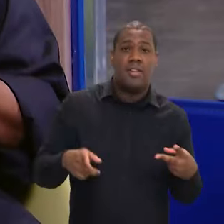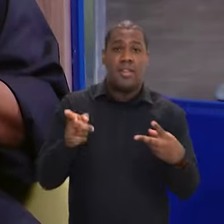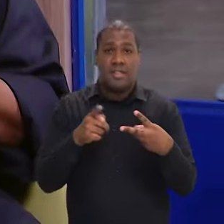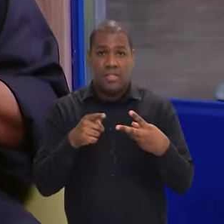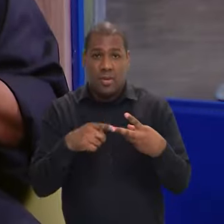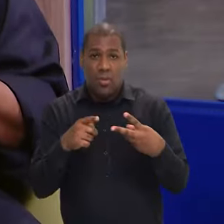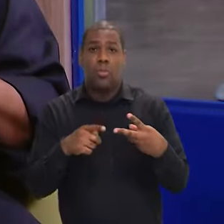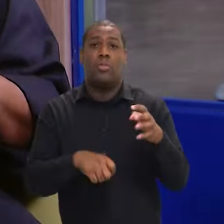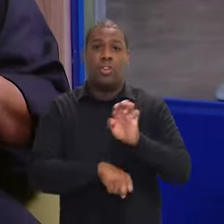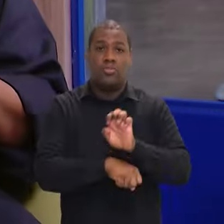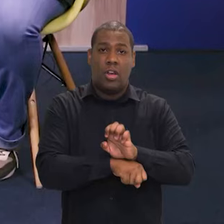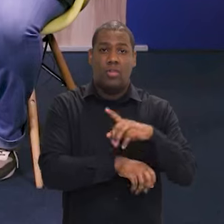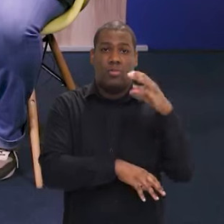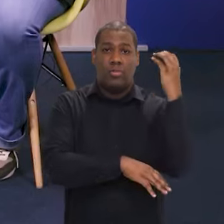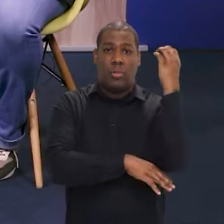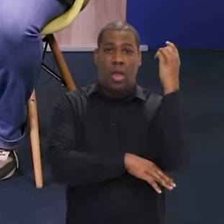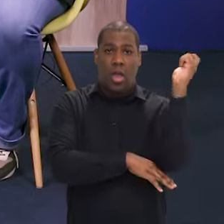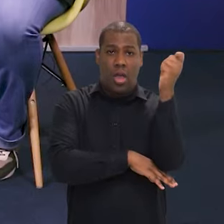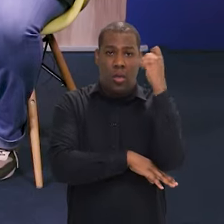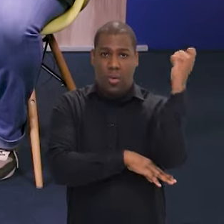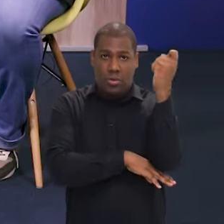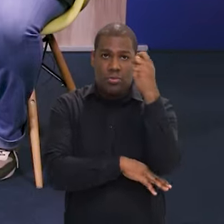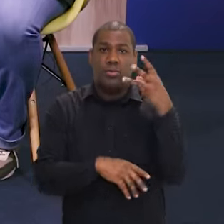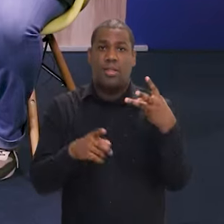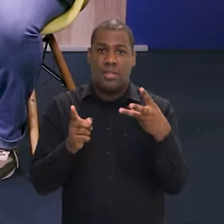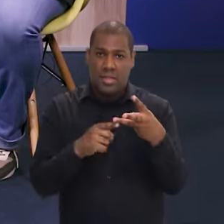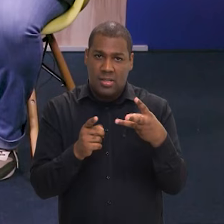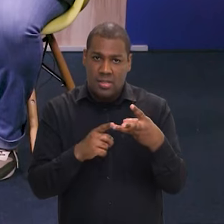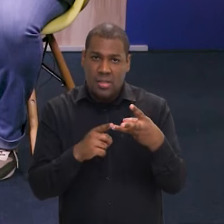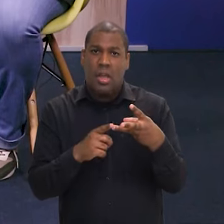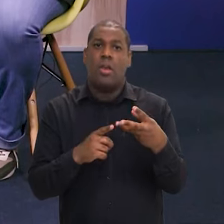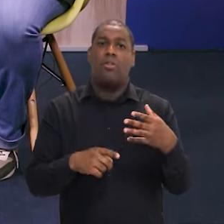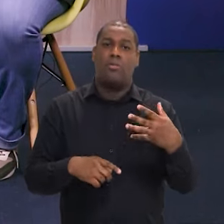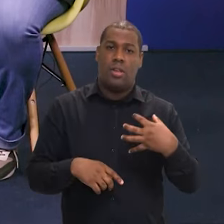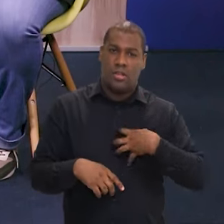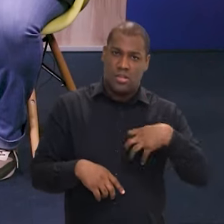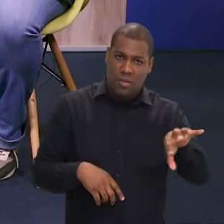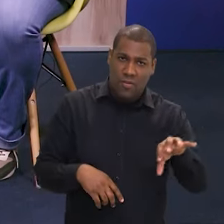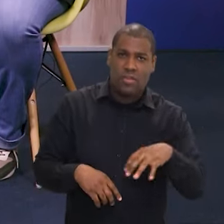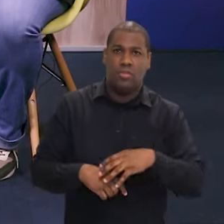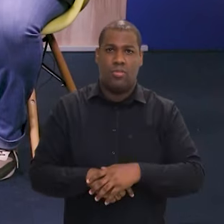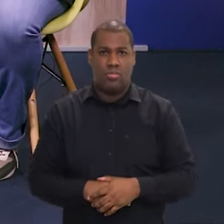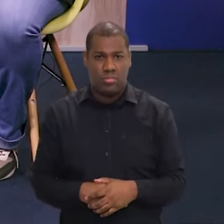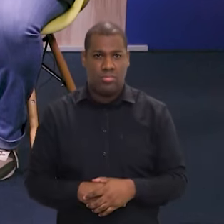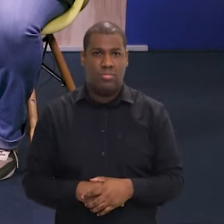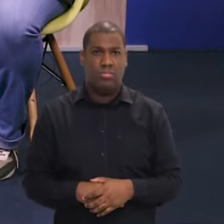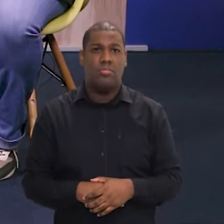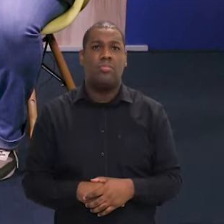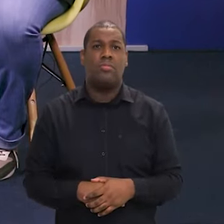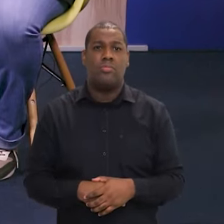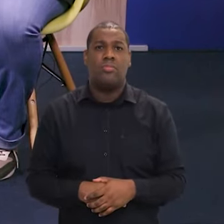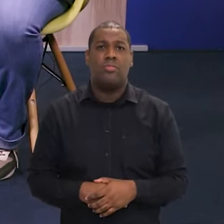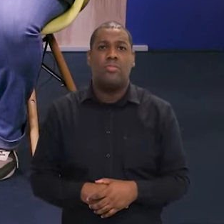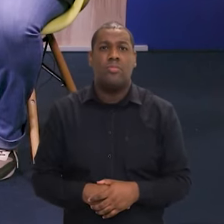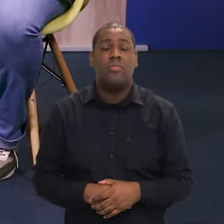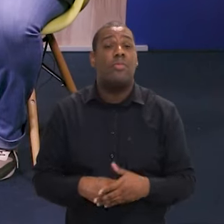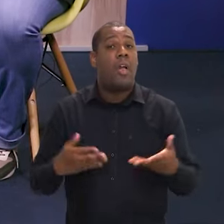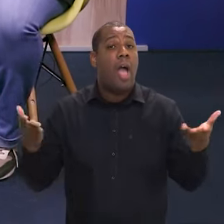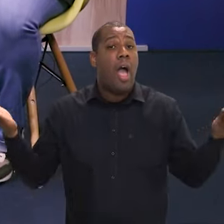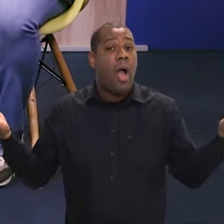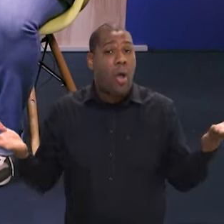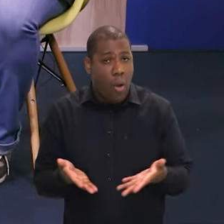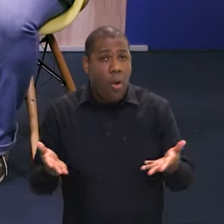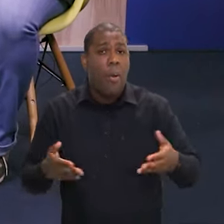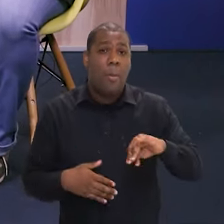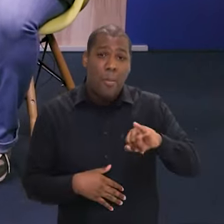dos ministros da cultura em Salvador. Todos os ministérios, o Ministério da Saúde, todos os ministérios farão reuniões internacionais dentro do Brasil,